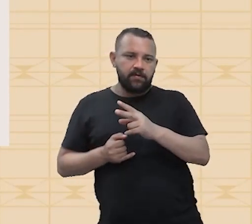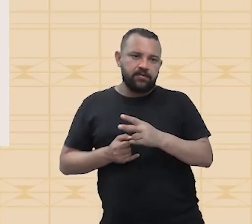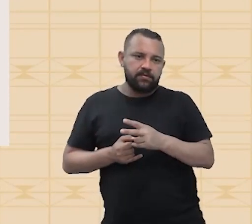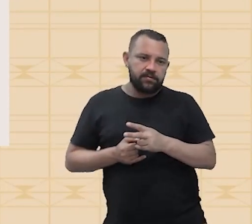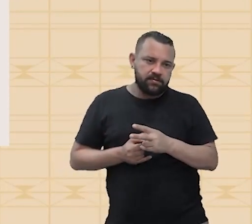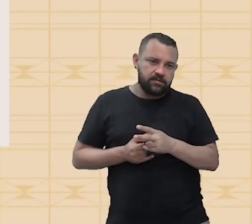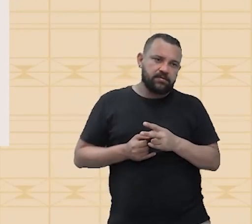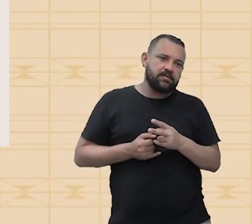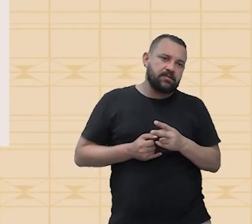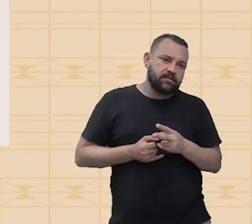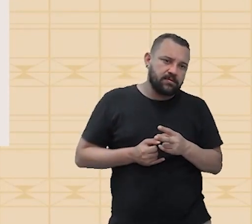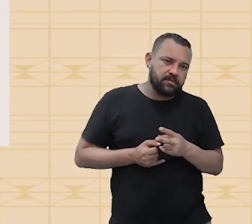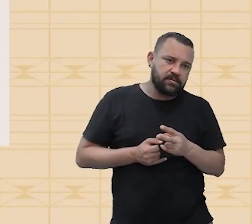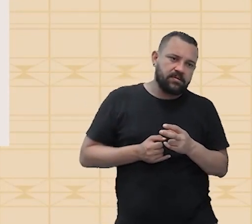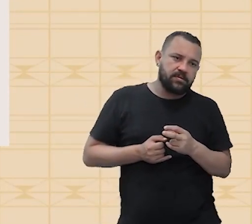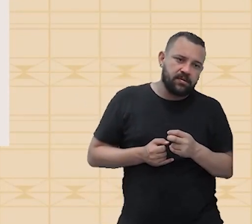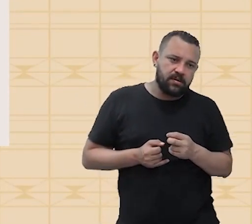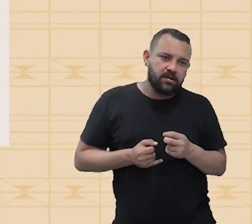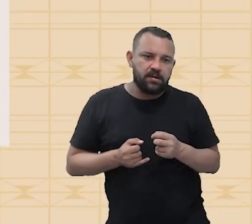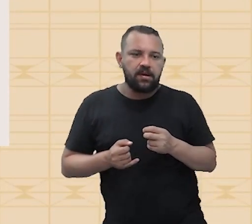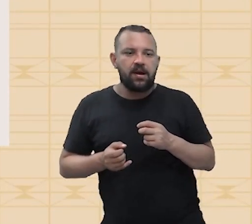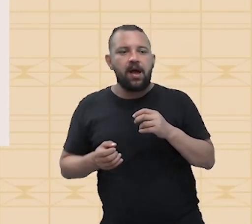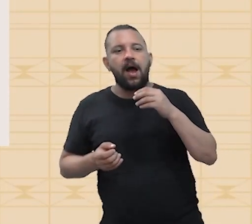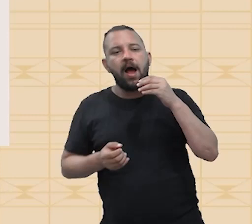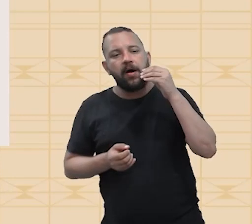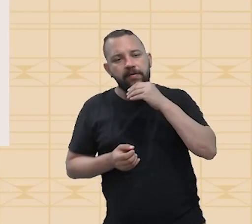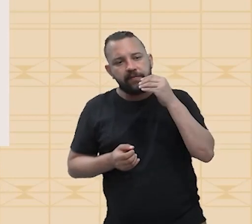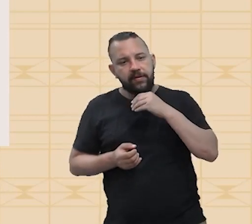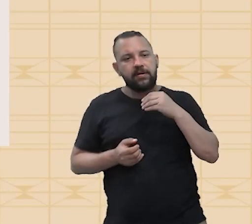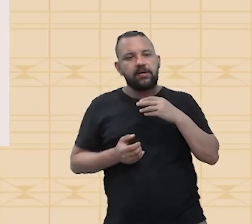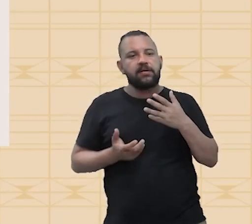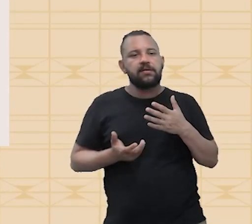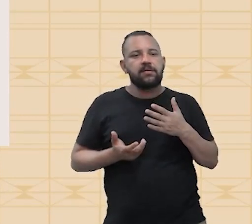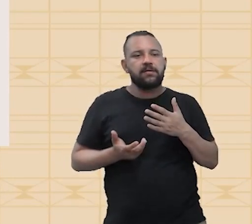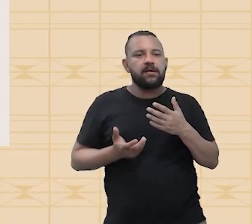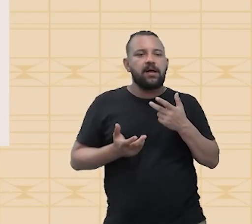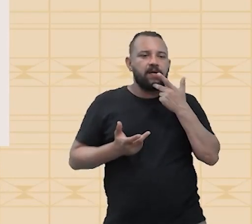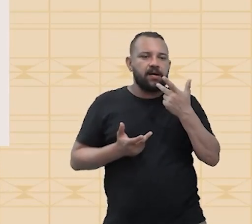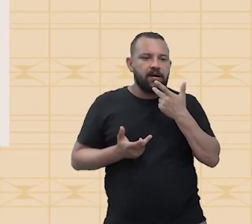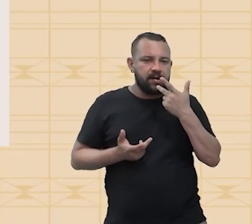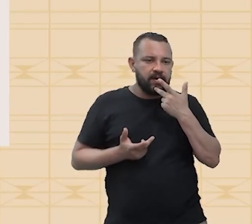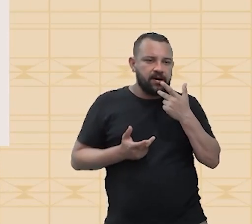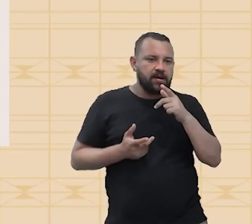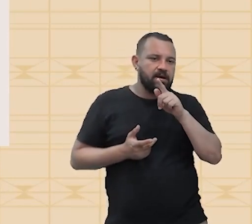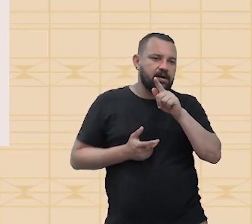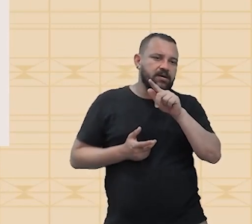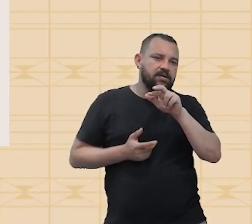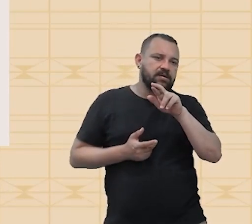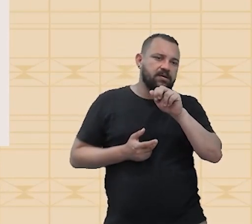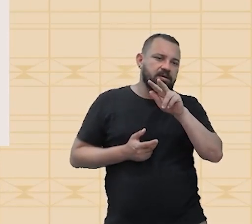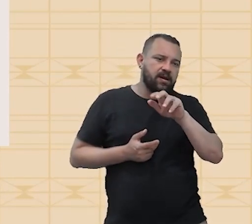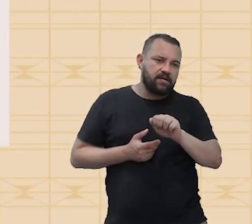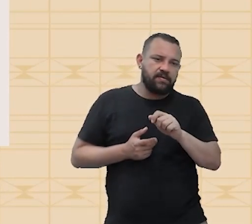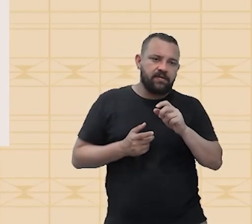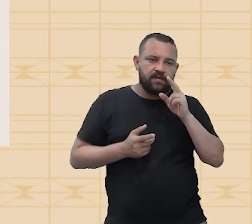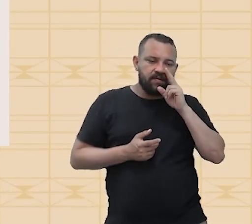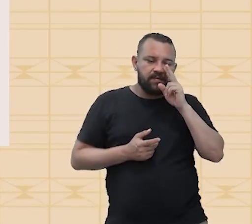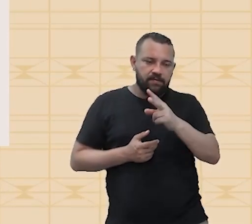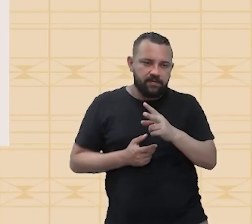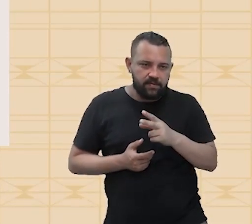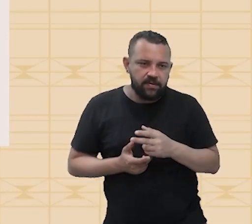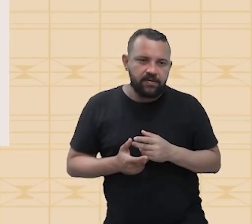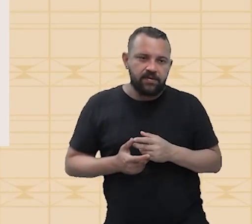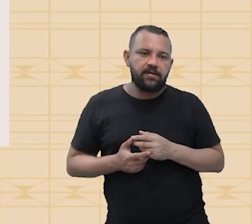eu posso falar agudo e fraco. Da mesma forma, eu posso falar grave e forte, e também posso falar